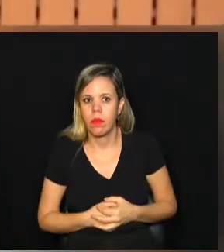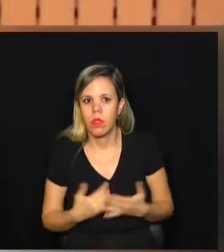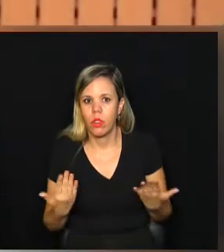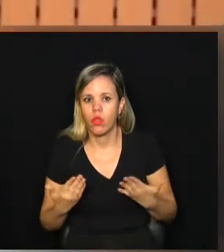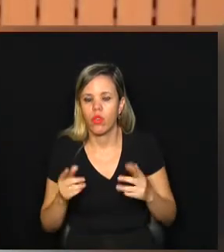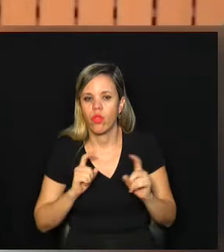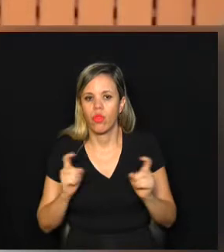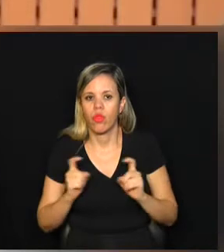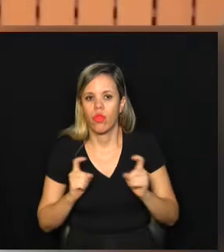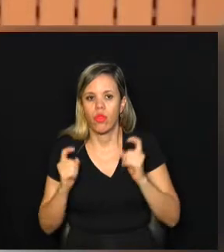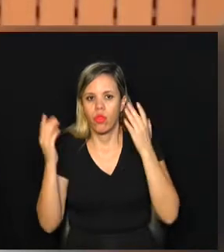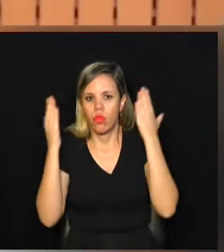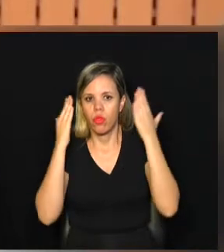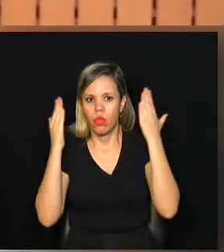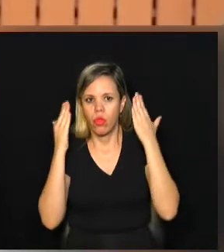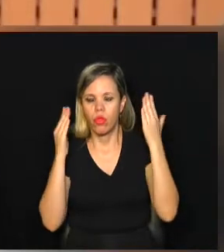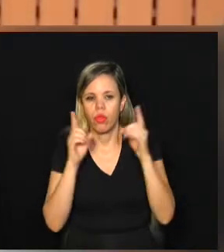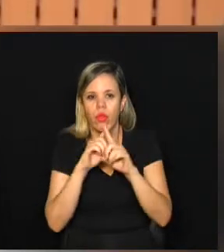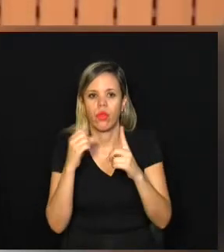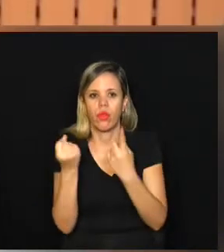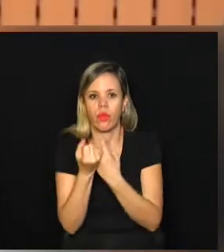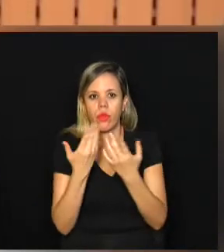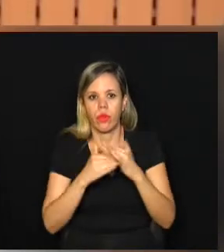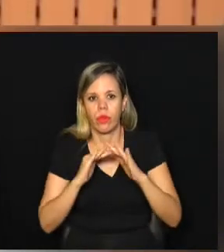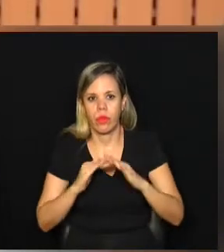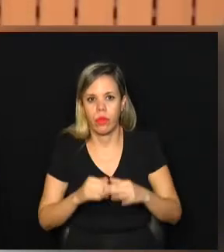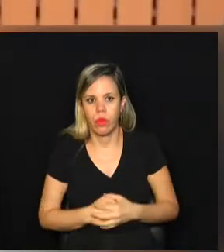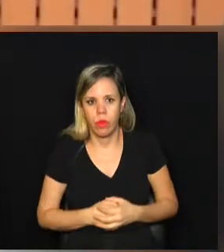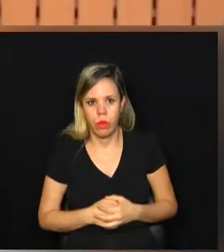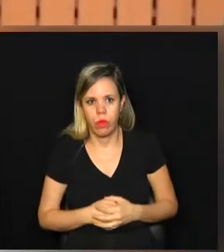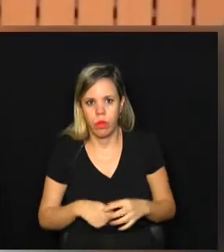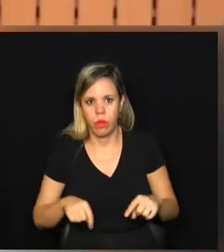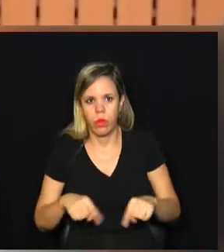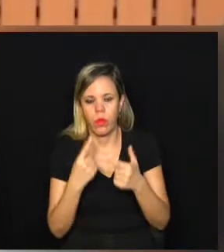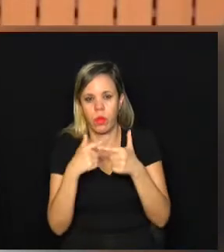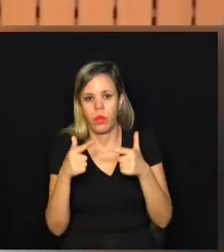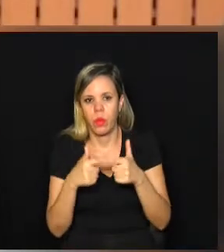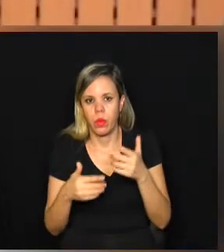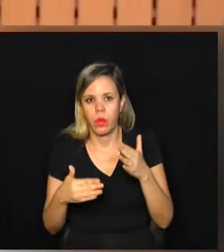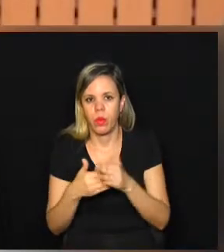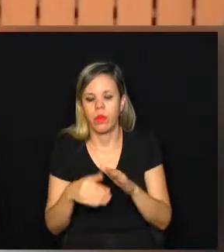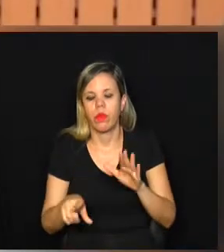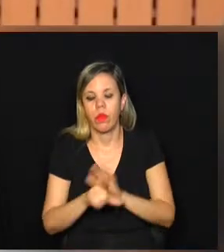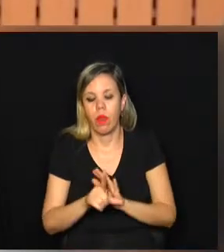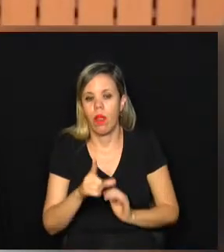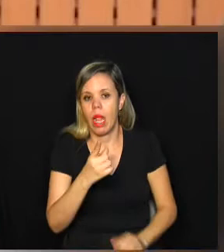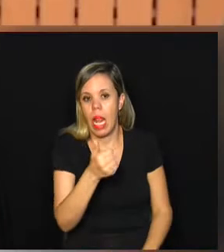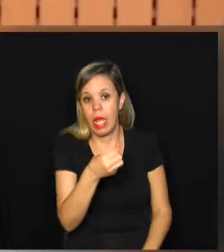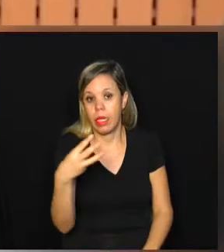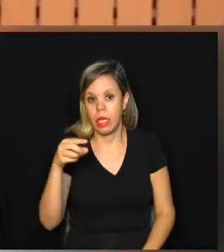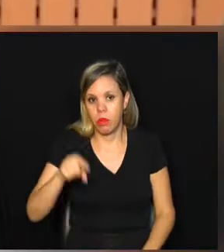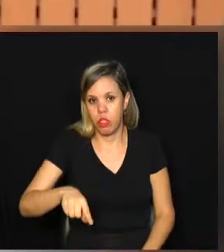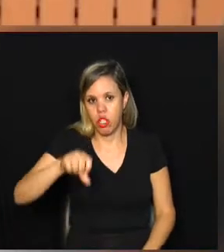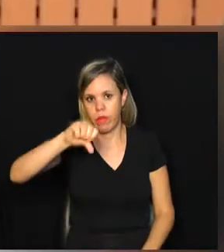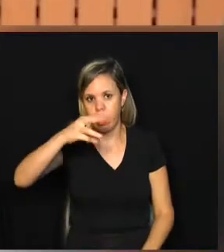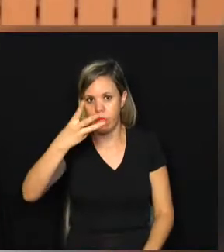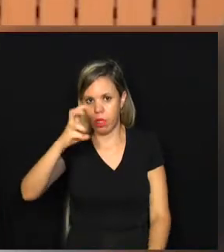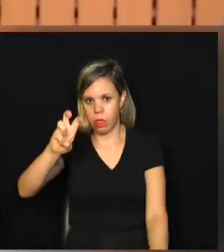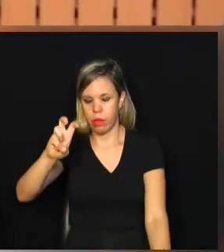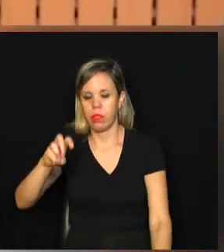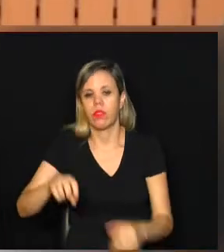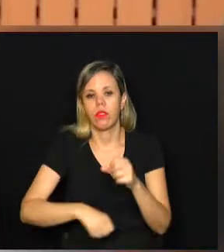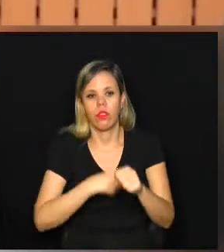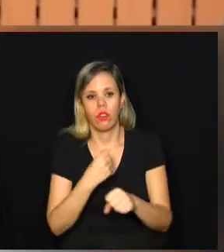psicologia e serviço social na escola, os desafios da lei 13.935 de